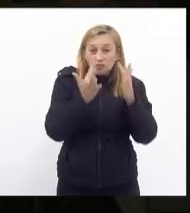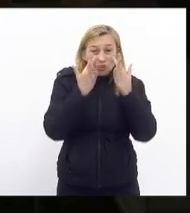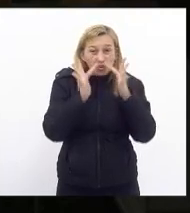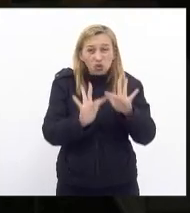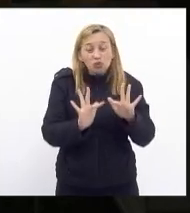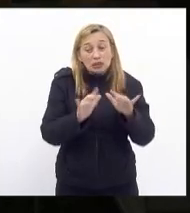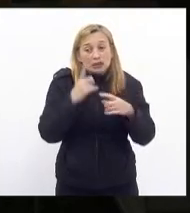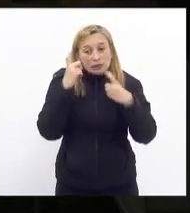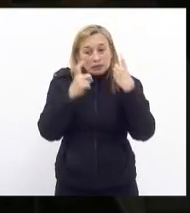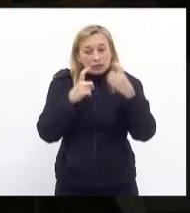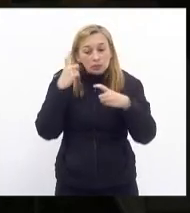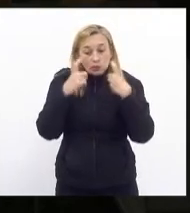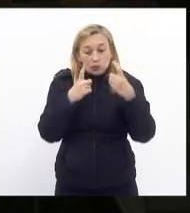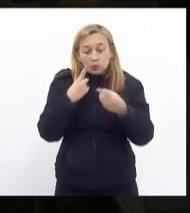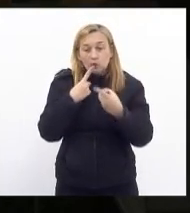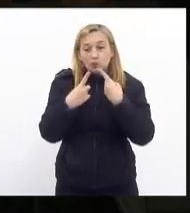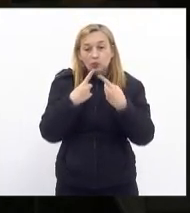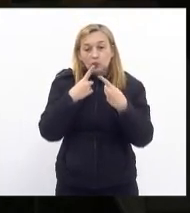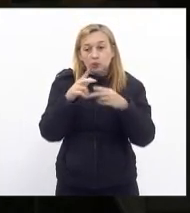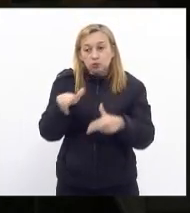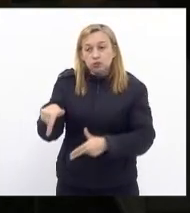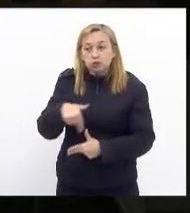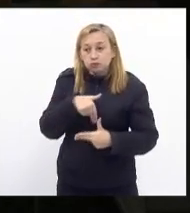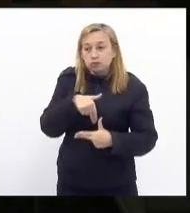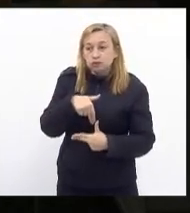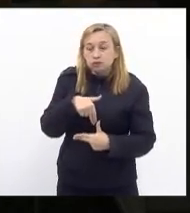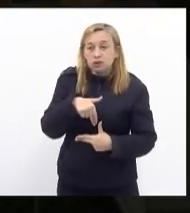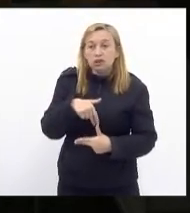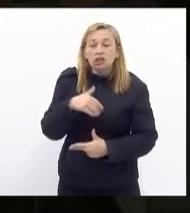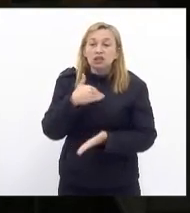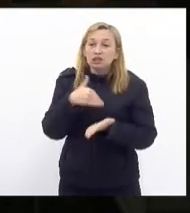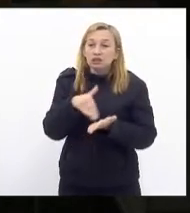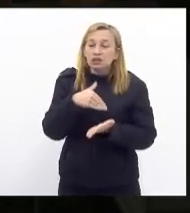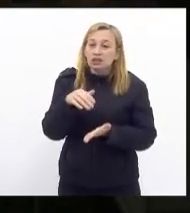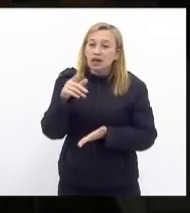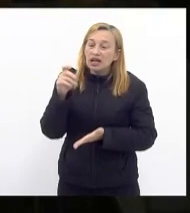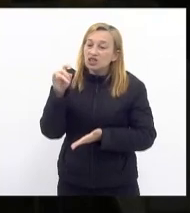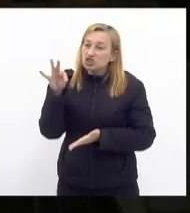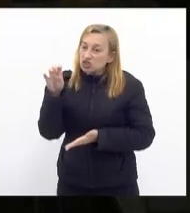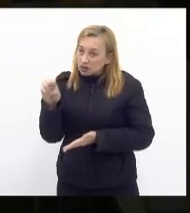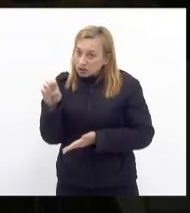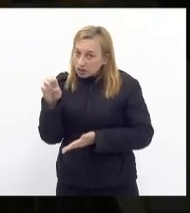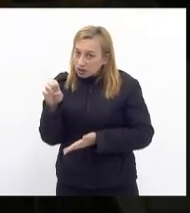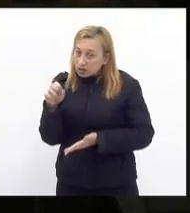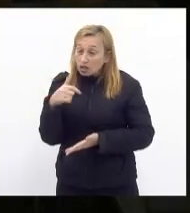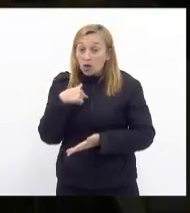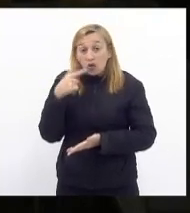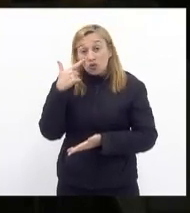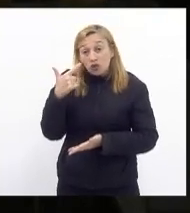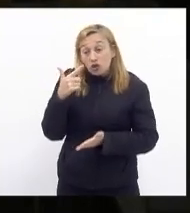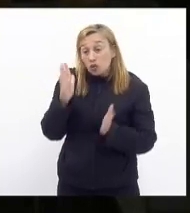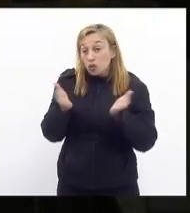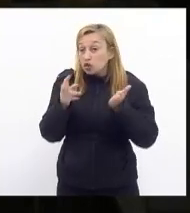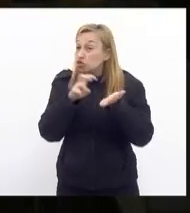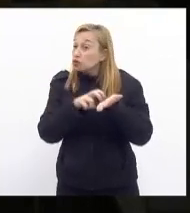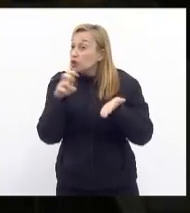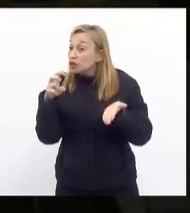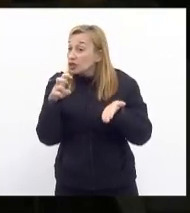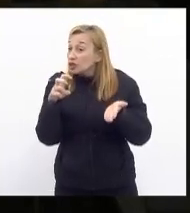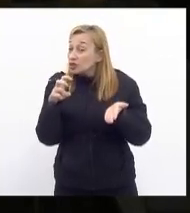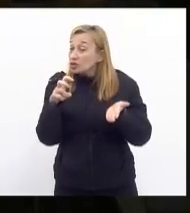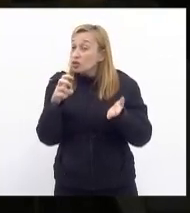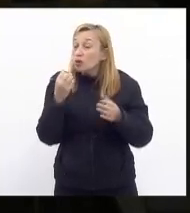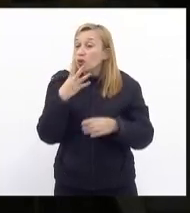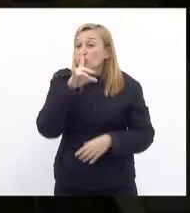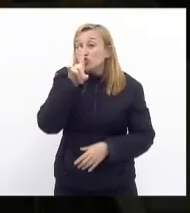atenção e me preocupa e faço aqui um diálogo desta tribuna com o secretário Alexandre Vale a quem eu assisti hoje de manhã no Bom